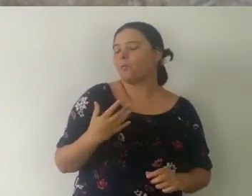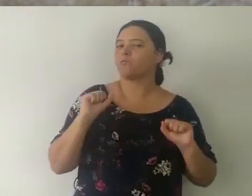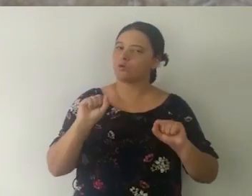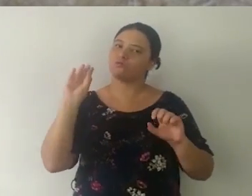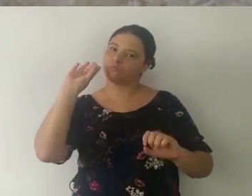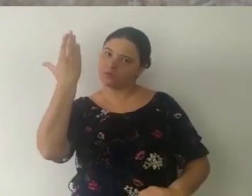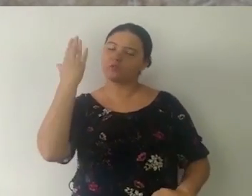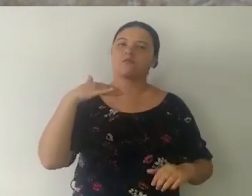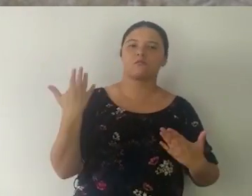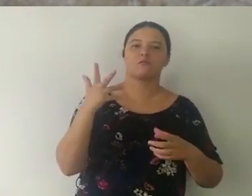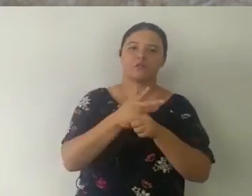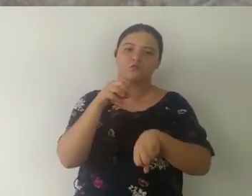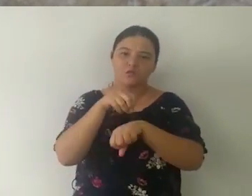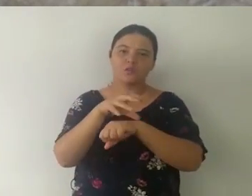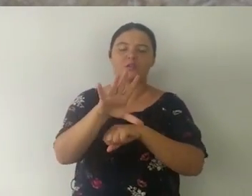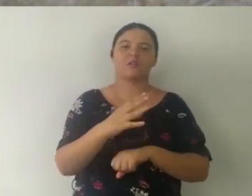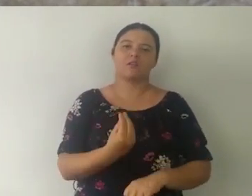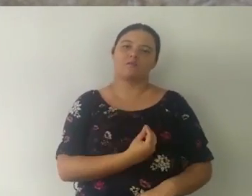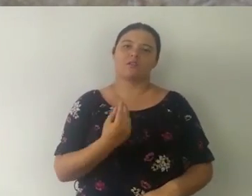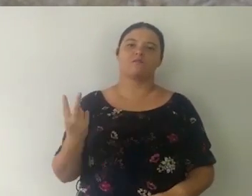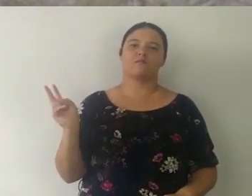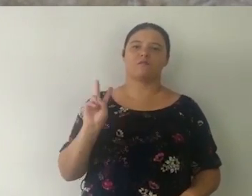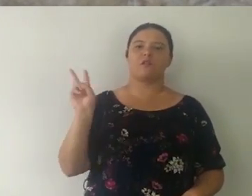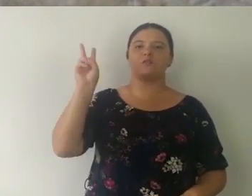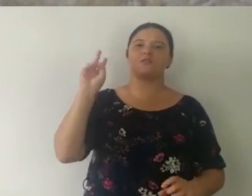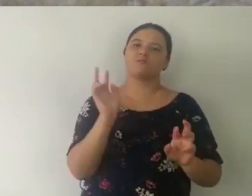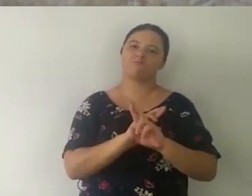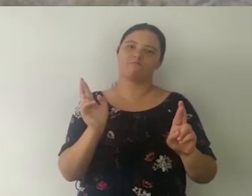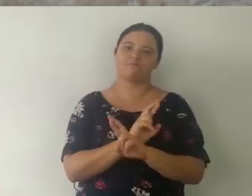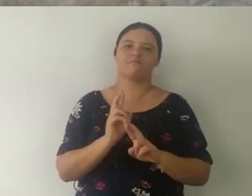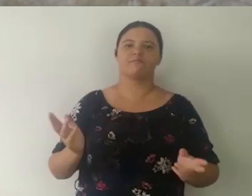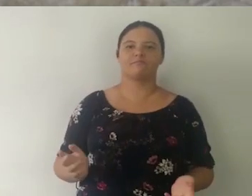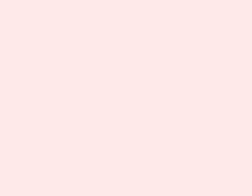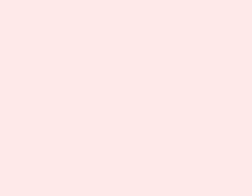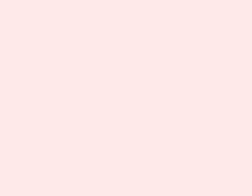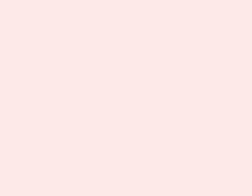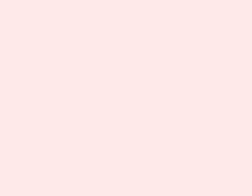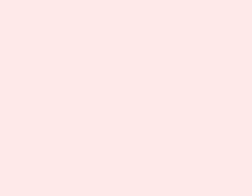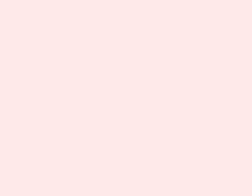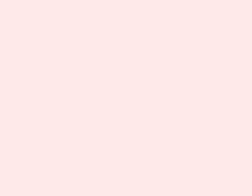saudável e tranquilo. Então, esse vídeo é sobre dicas de como se valorizar num relacionamento.